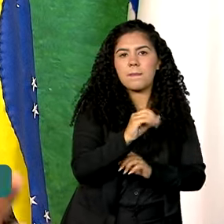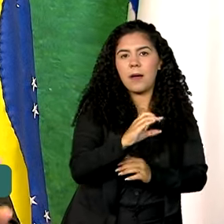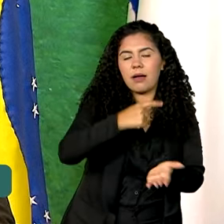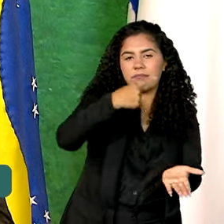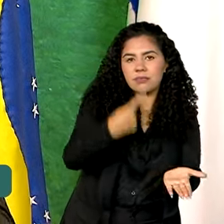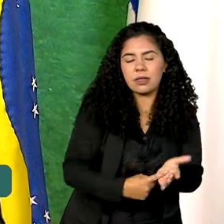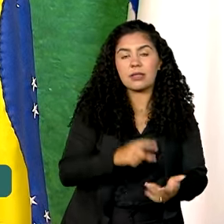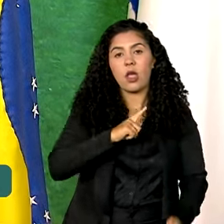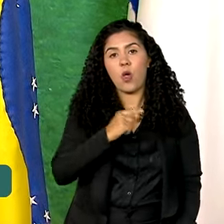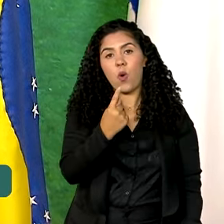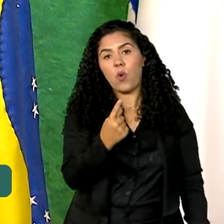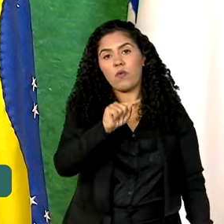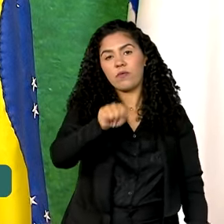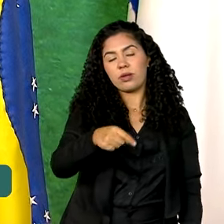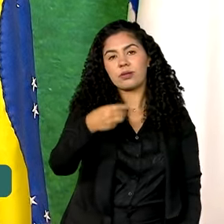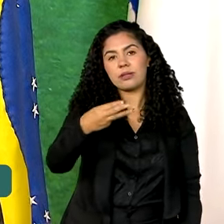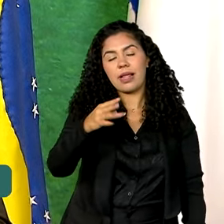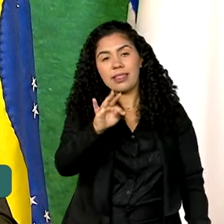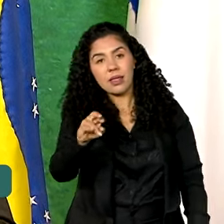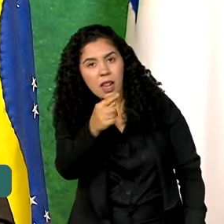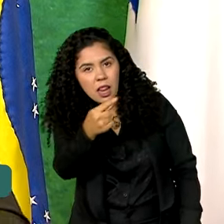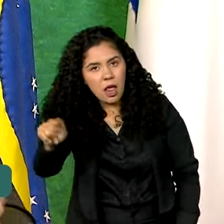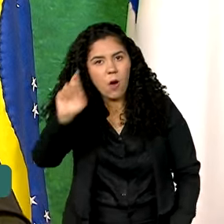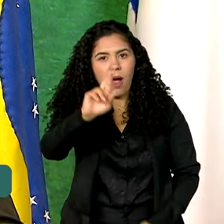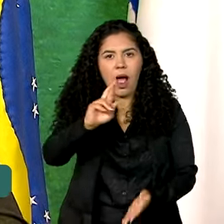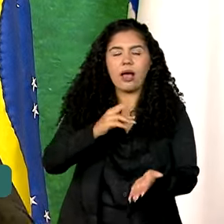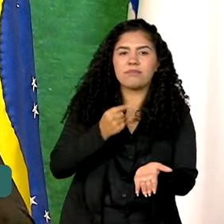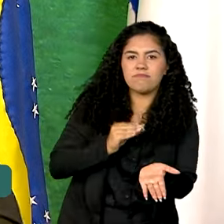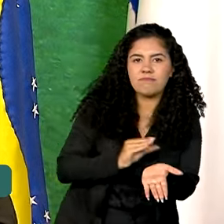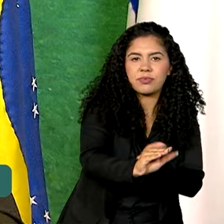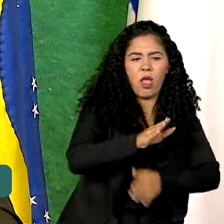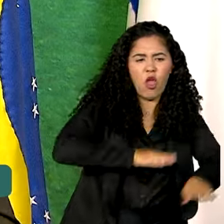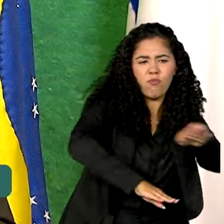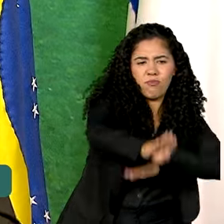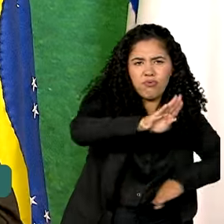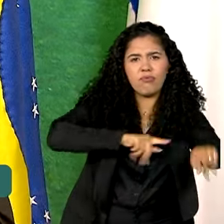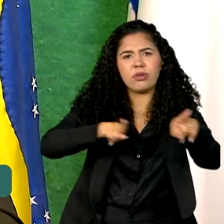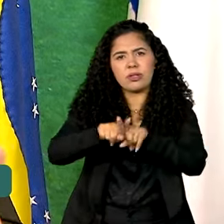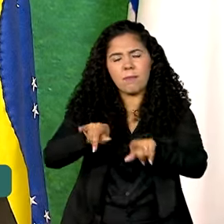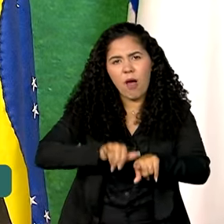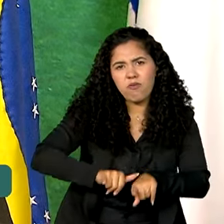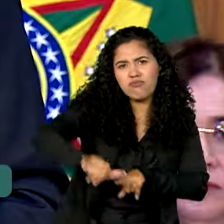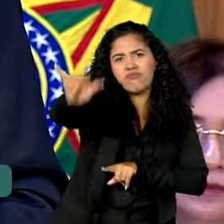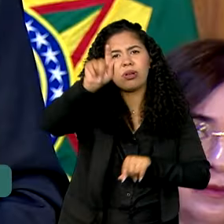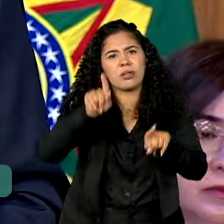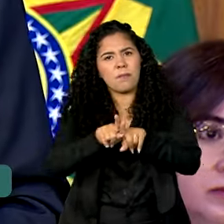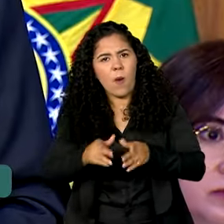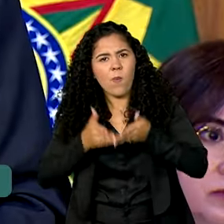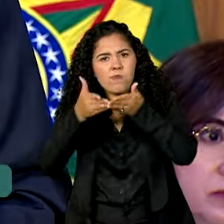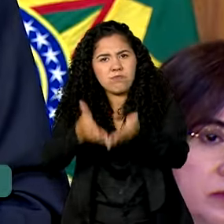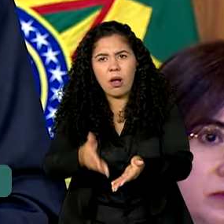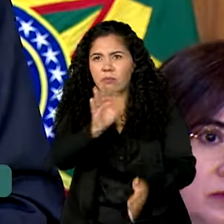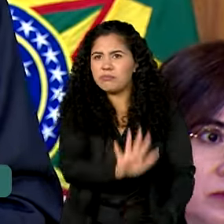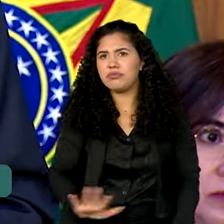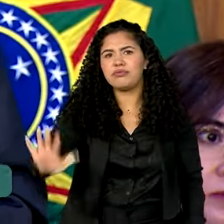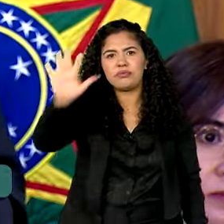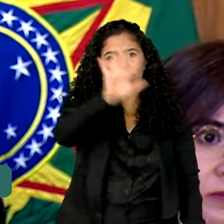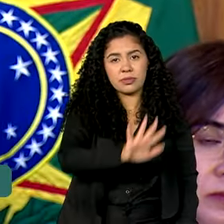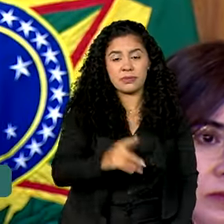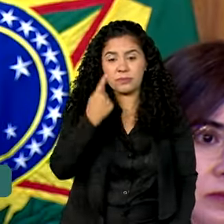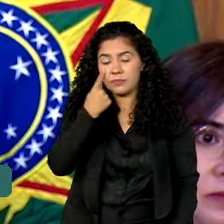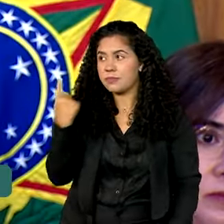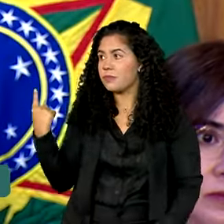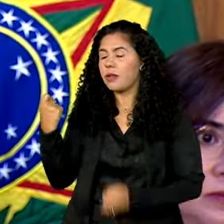1 trilhão e 600 bilhões de reais previsto em investimentos em rodovias, estradas, portos e aeroportos em todo o país. É preciso que a gente